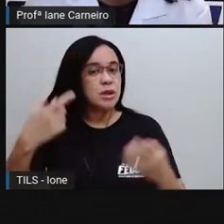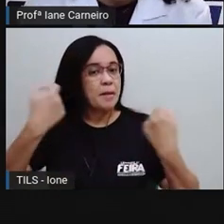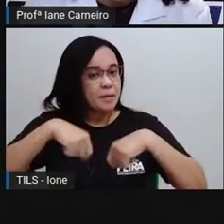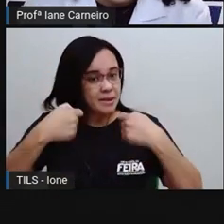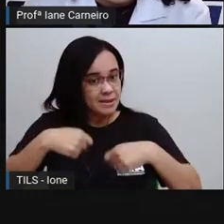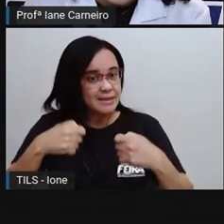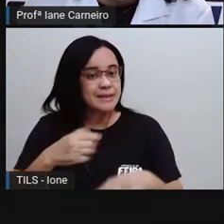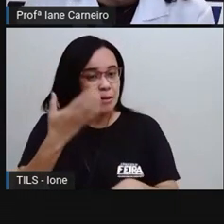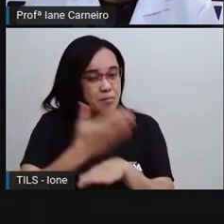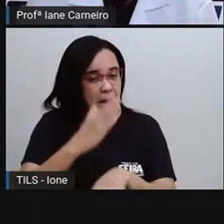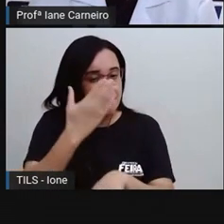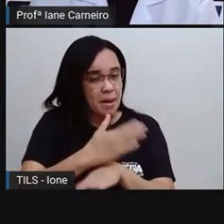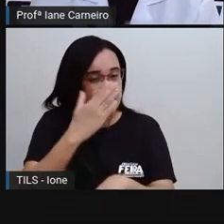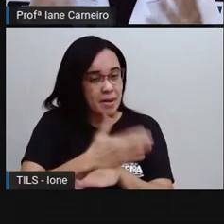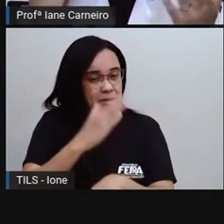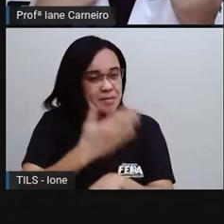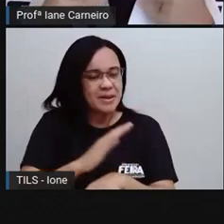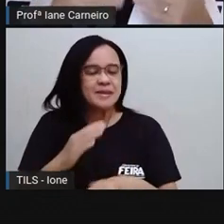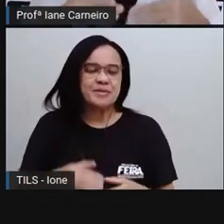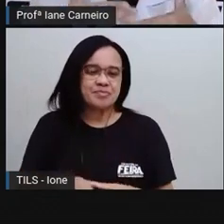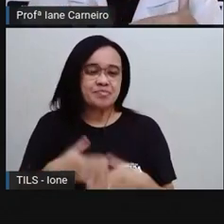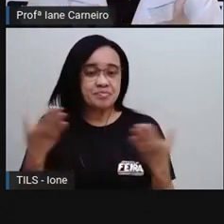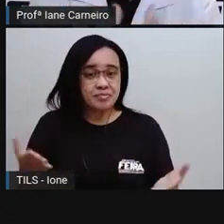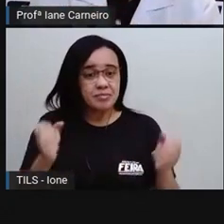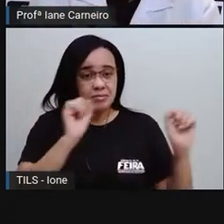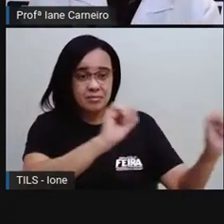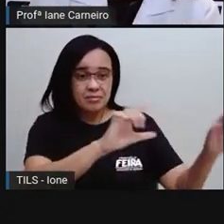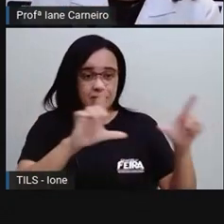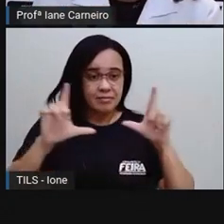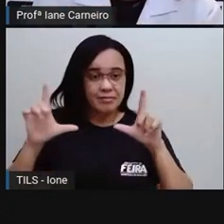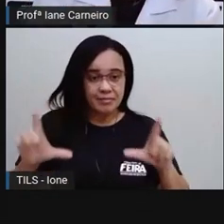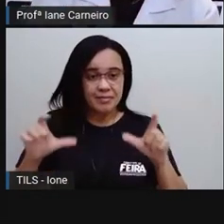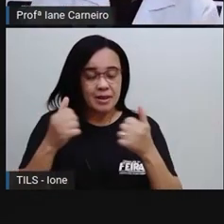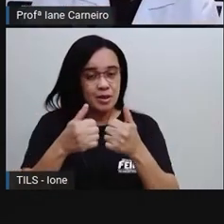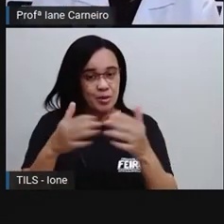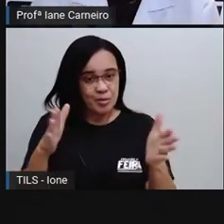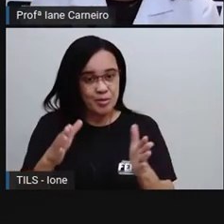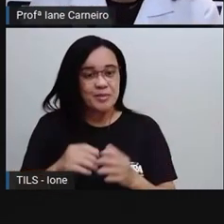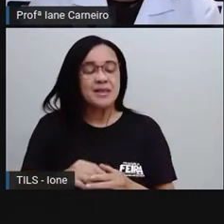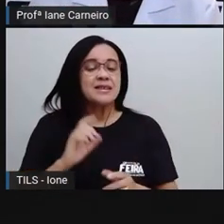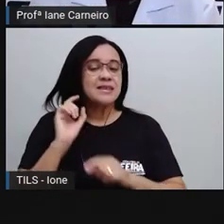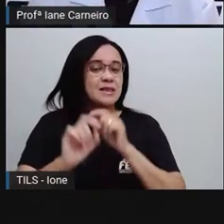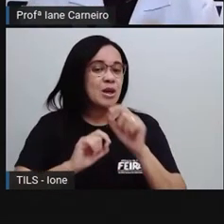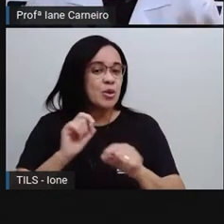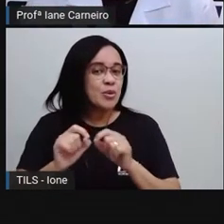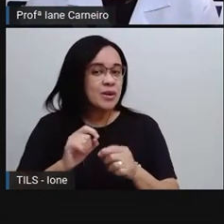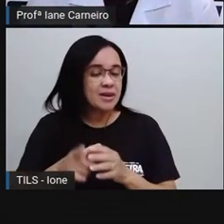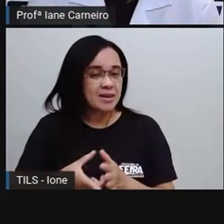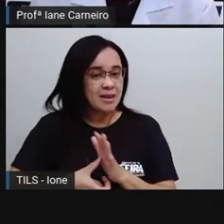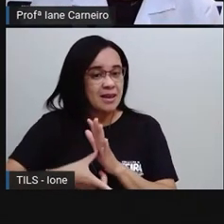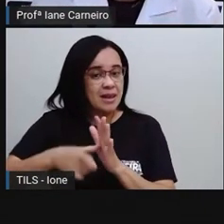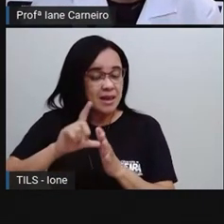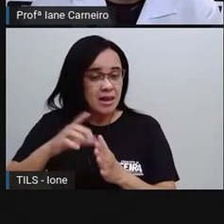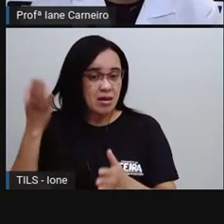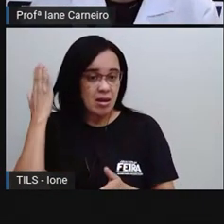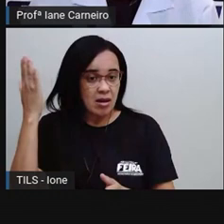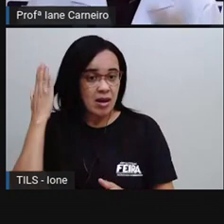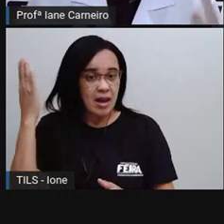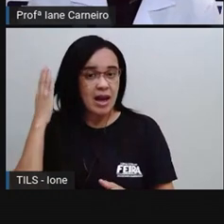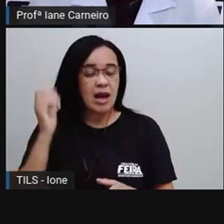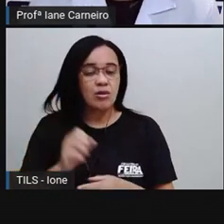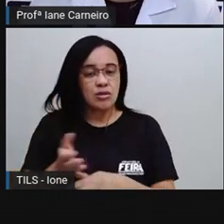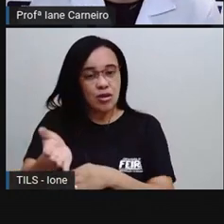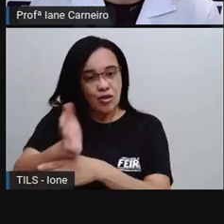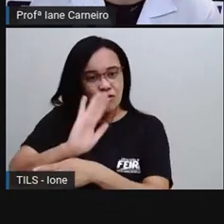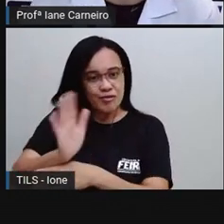E pra começar, ó, a Pró trouxe, lembra que na aula anterior a Pró trouxe esse filme, né? Divertidamente pra